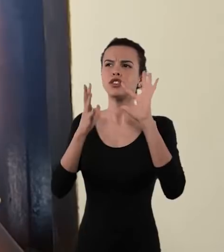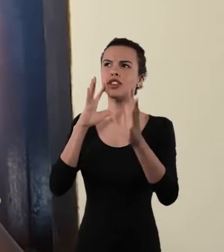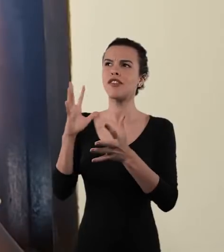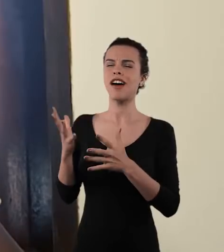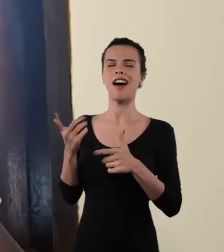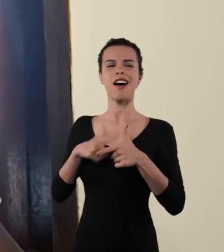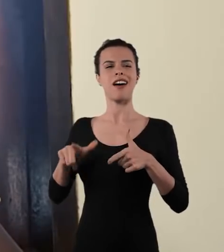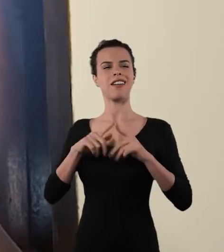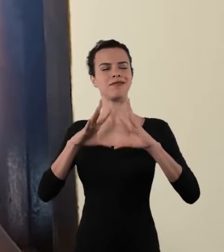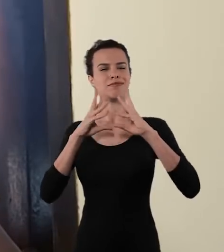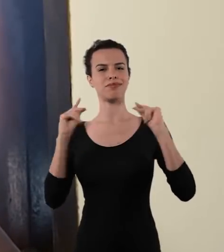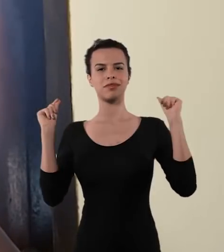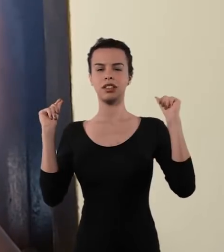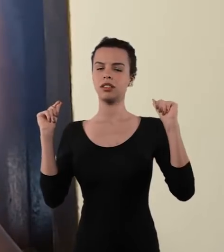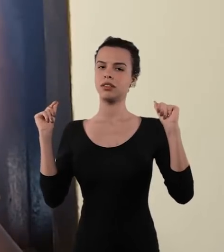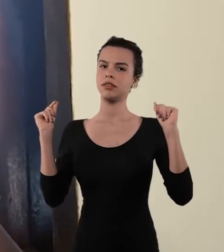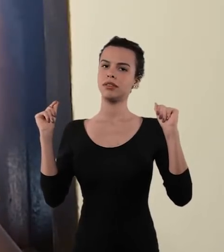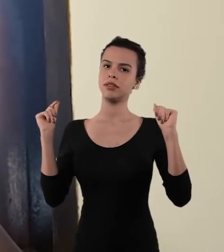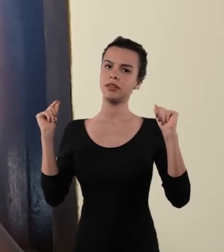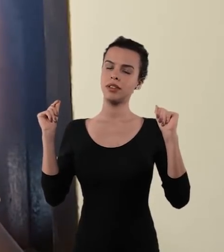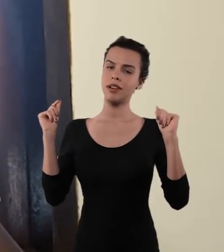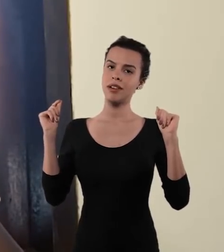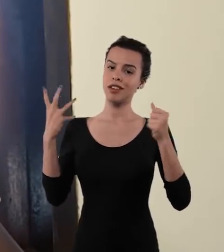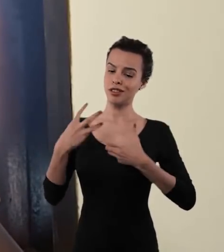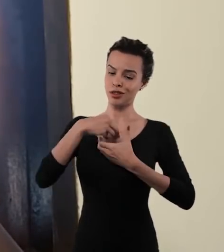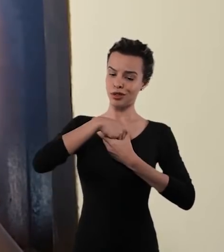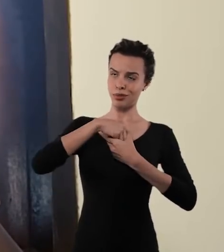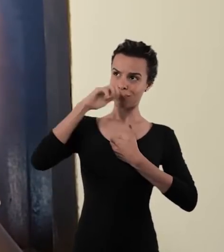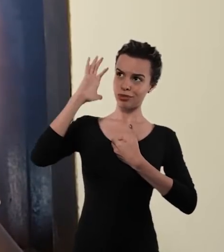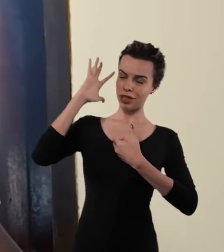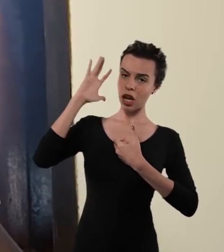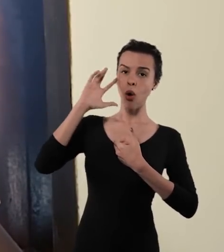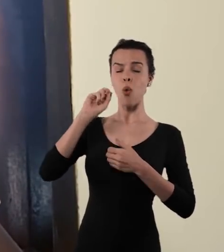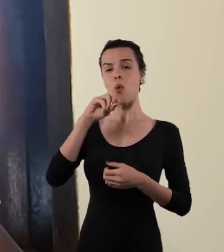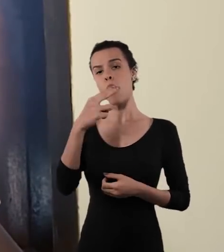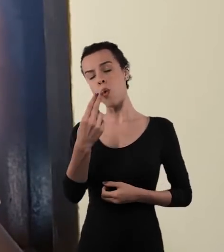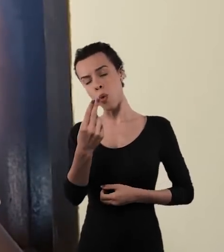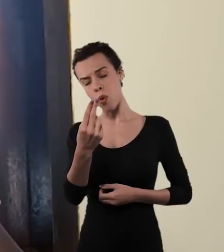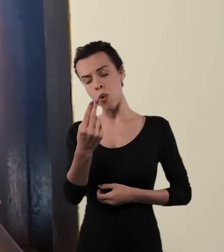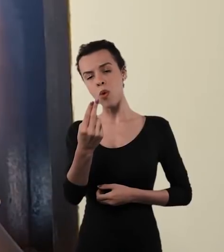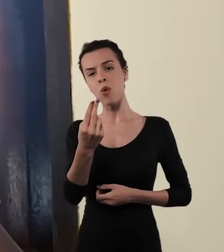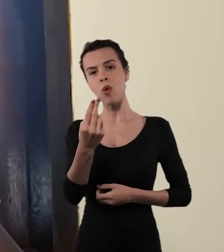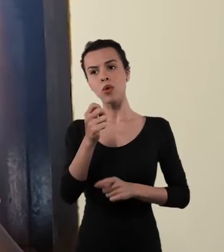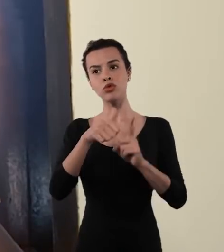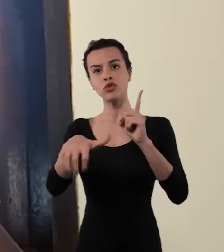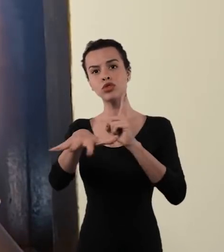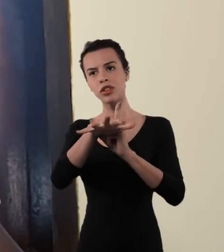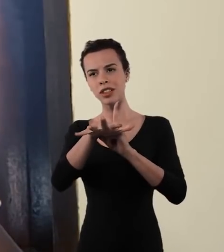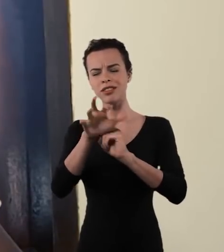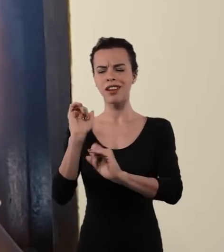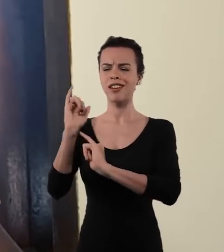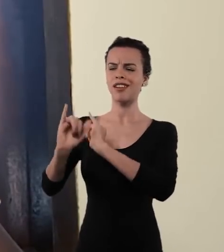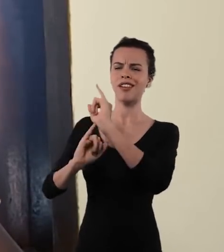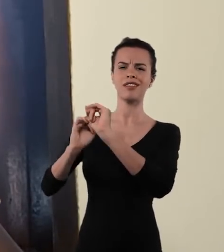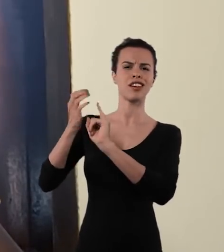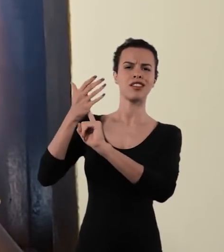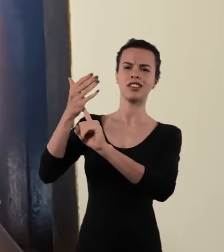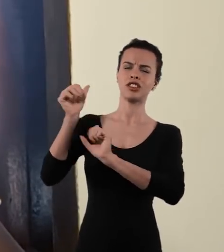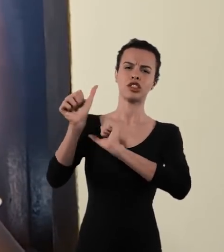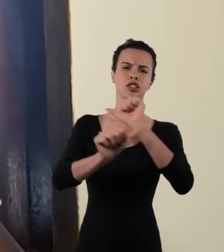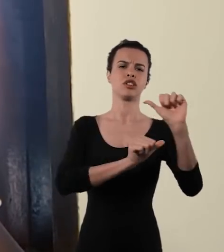solucionar todas as nossas questões, sejam elas subjetivas ou sejam elas sociais.